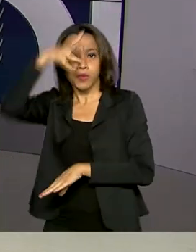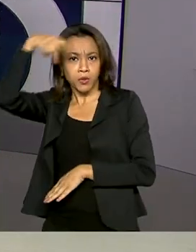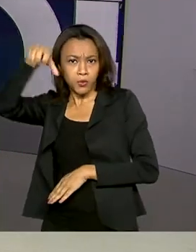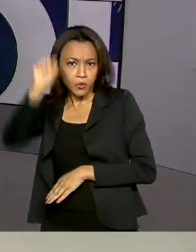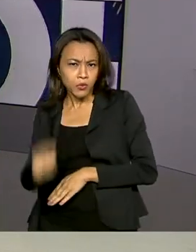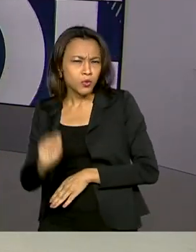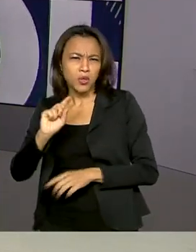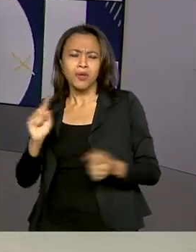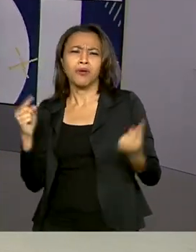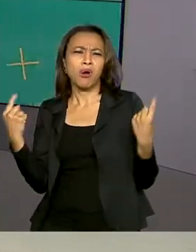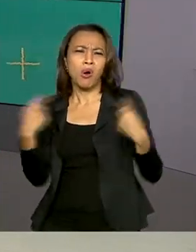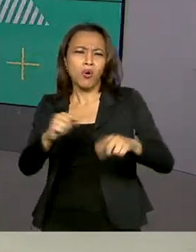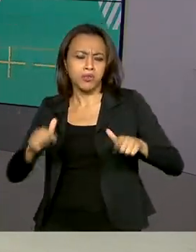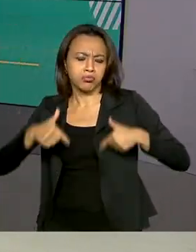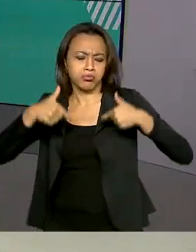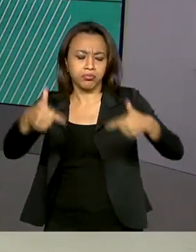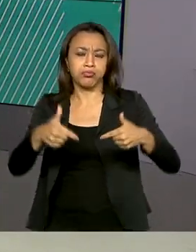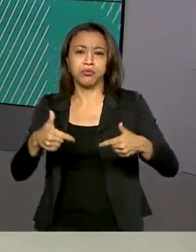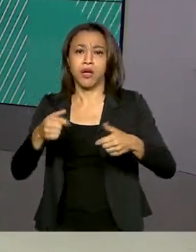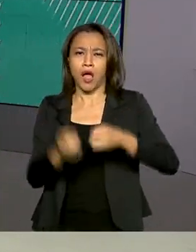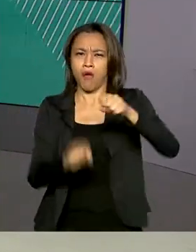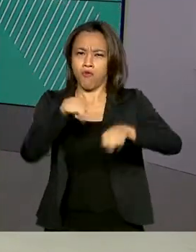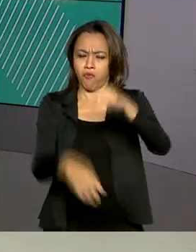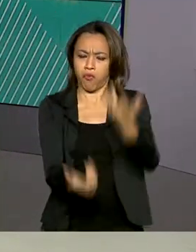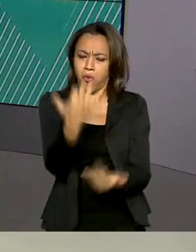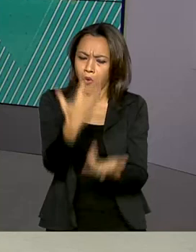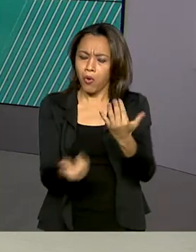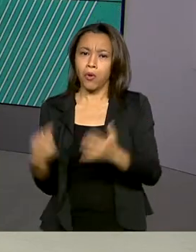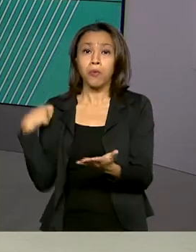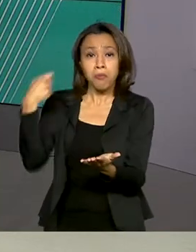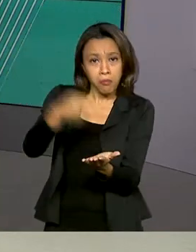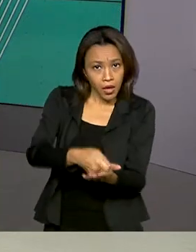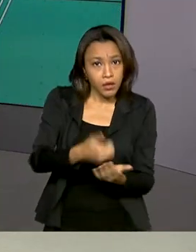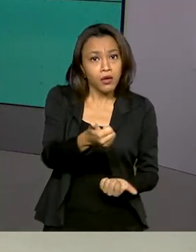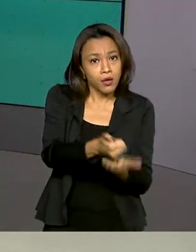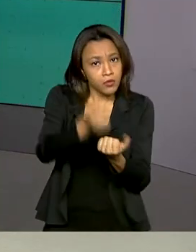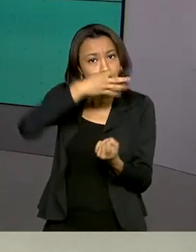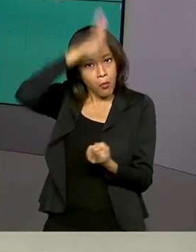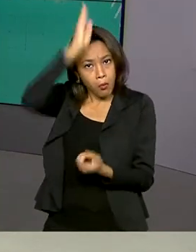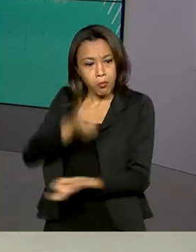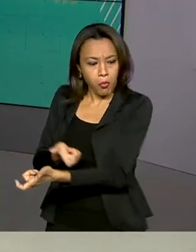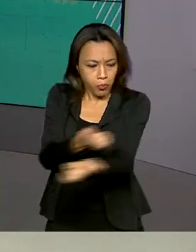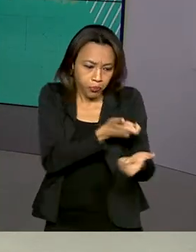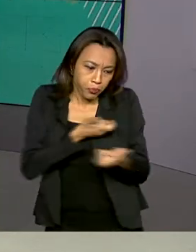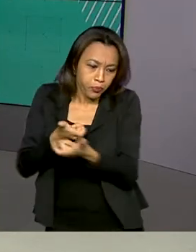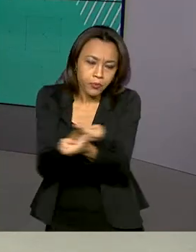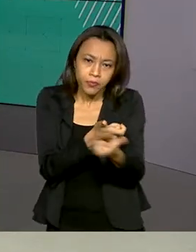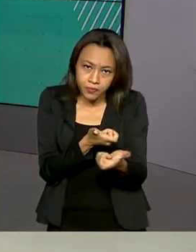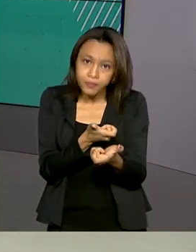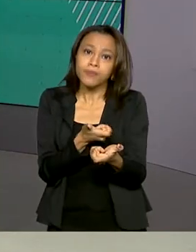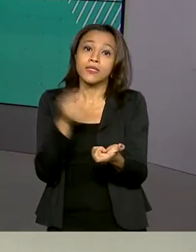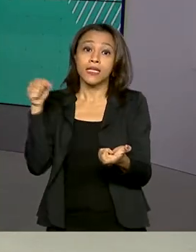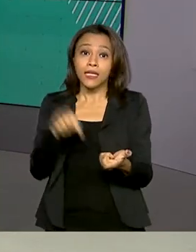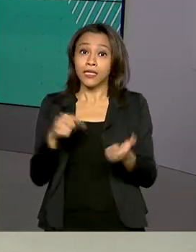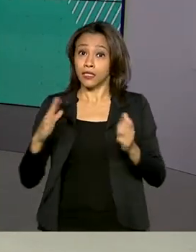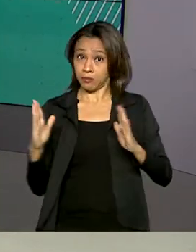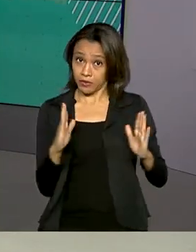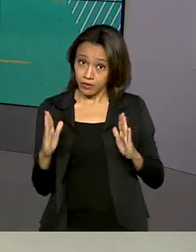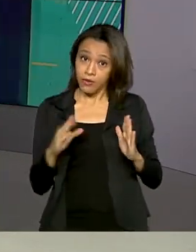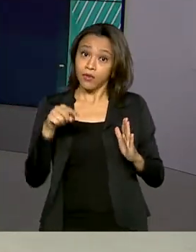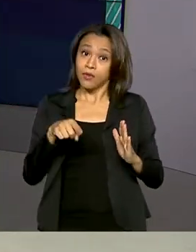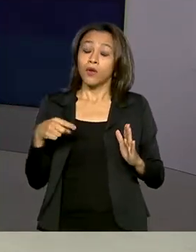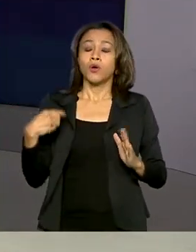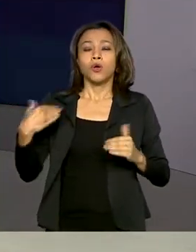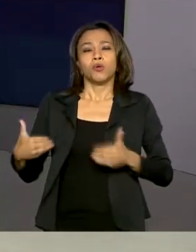Pantanal. A ajuda inclui o pagamento de diárias de bombeiros militares que vão enfrentar os incêndios na região. Neste primeiro momento, o